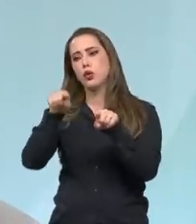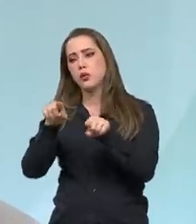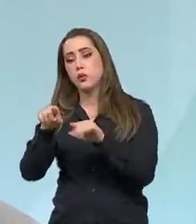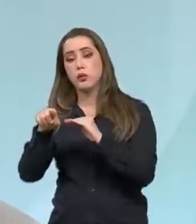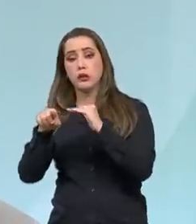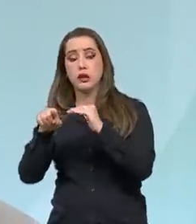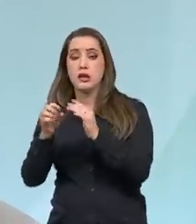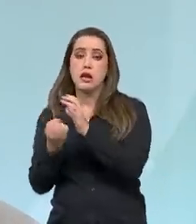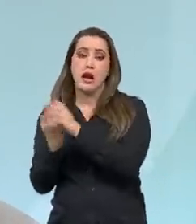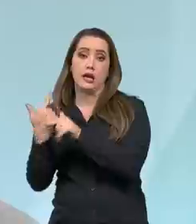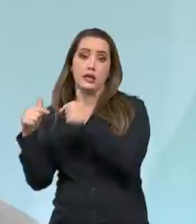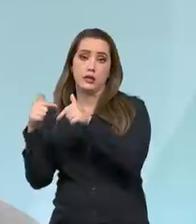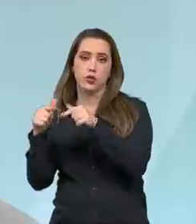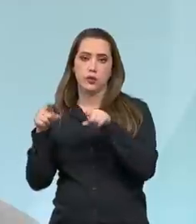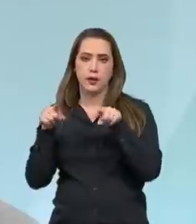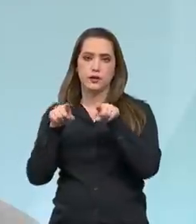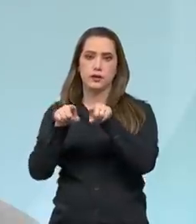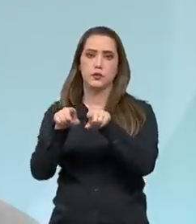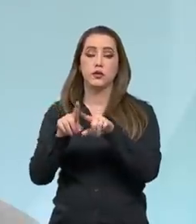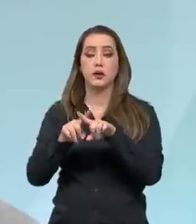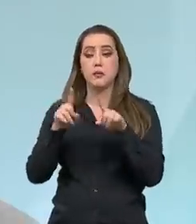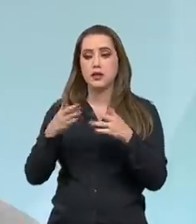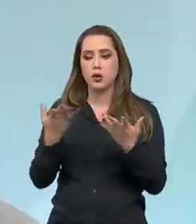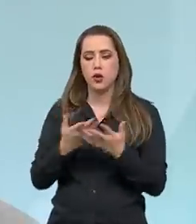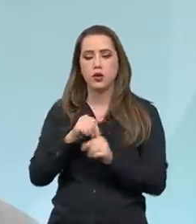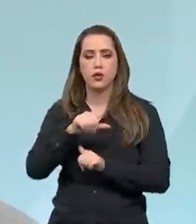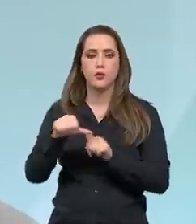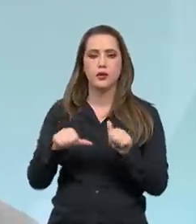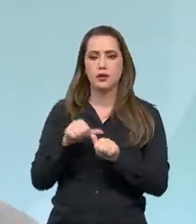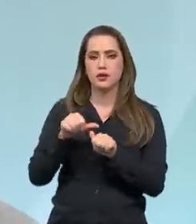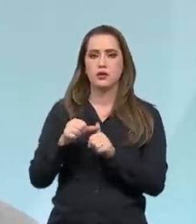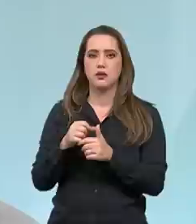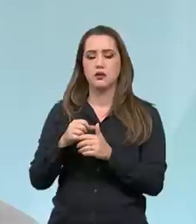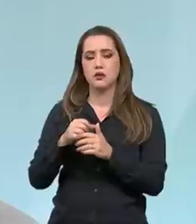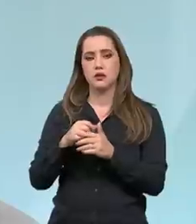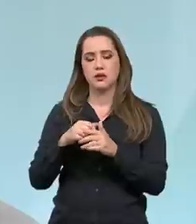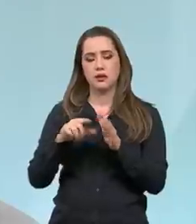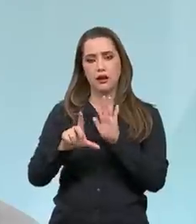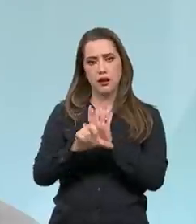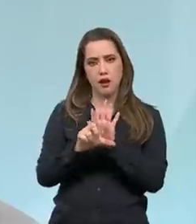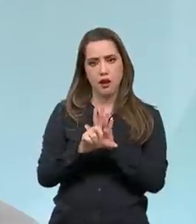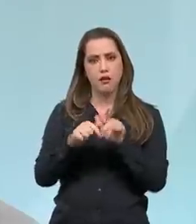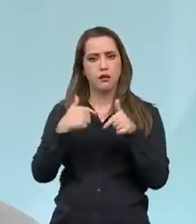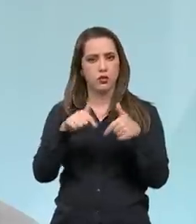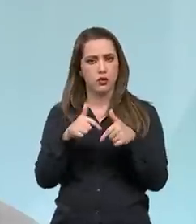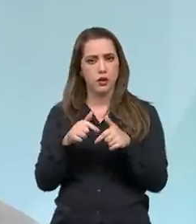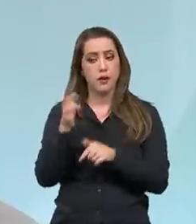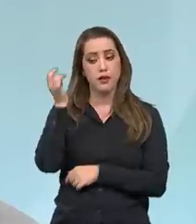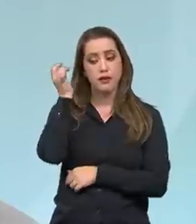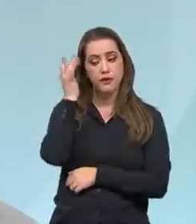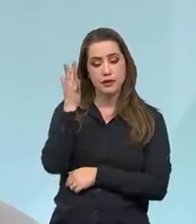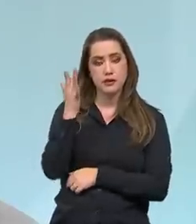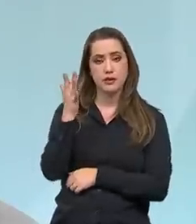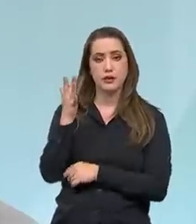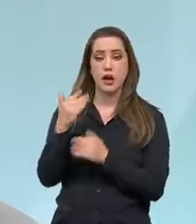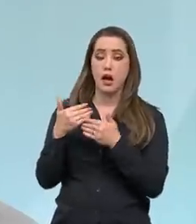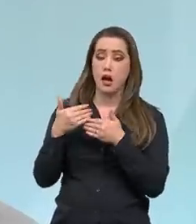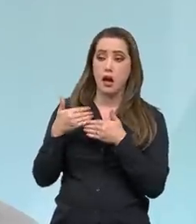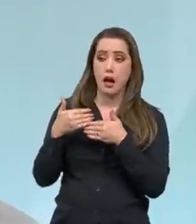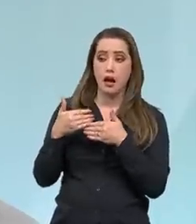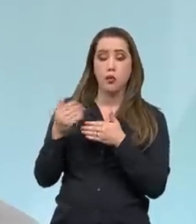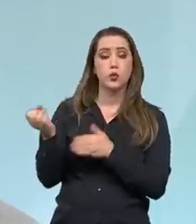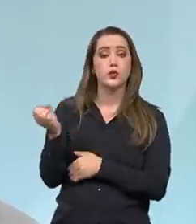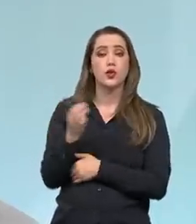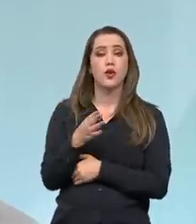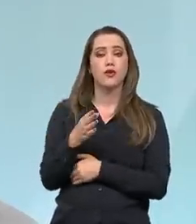implementadas recentemente no mercado de trabalho e no ambiente de negócios, elas facilitam a abertura de empresas. Então, você tem